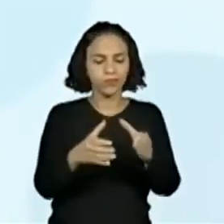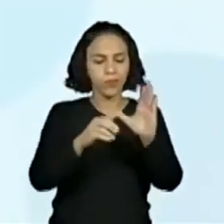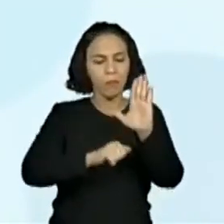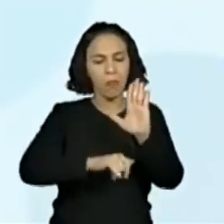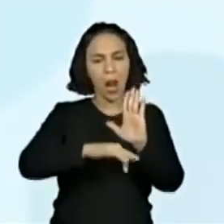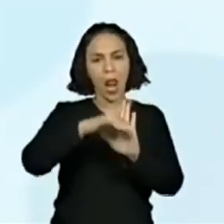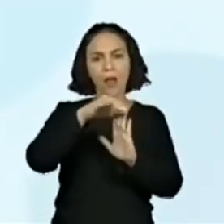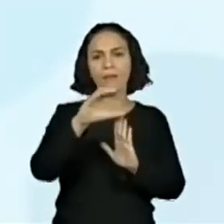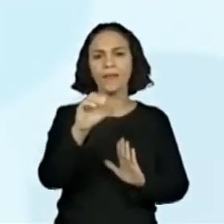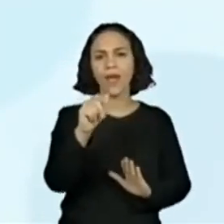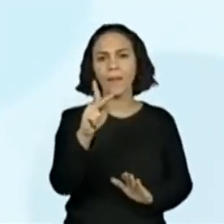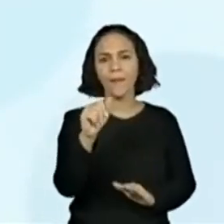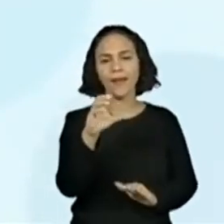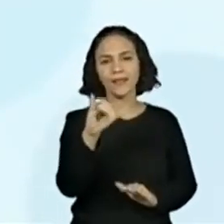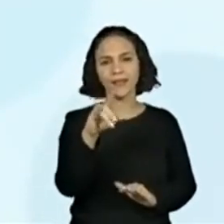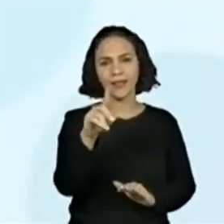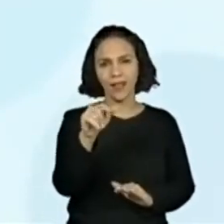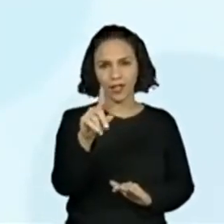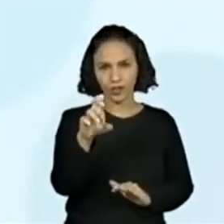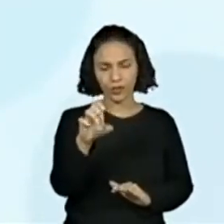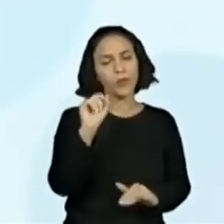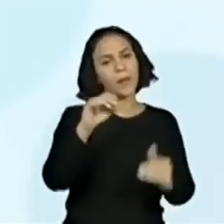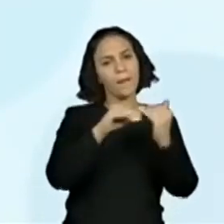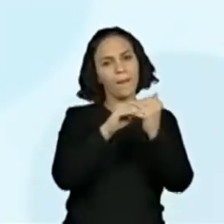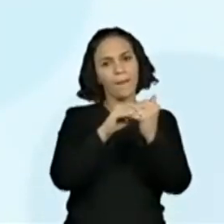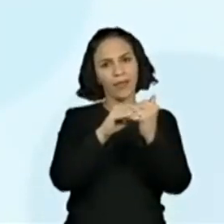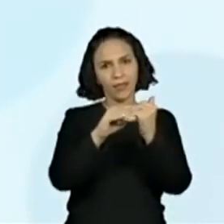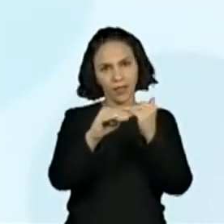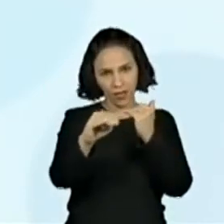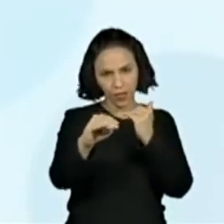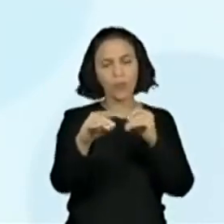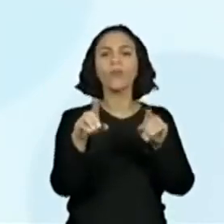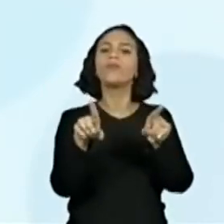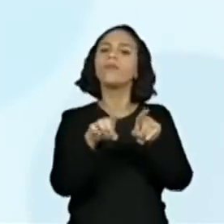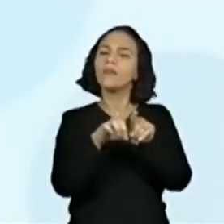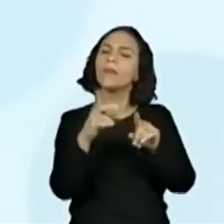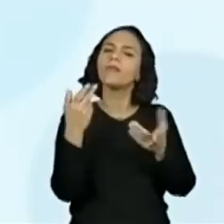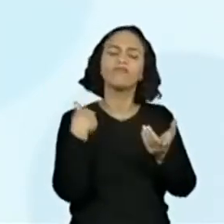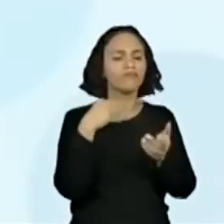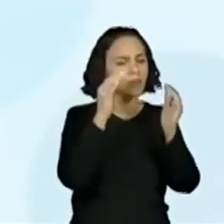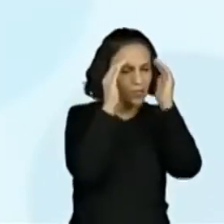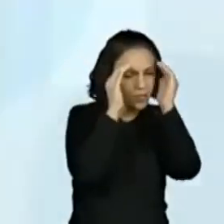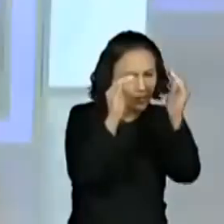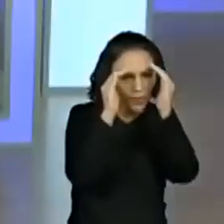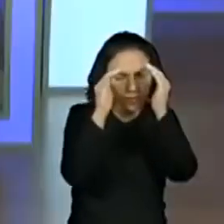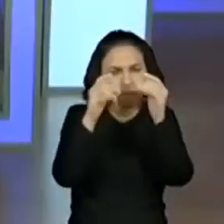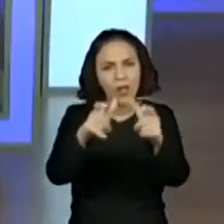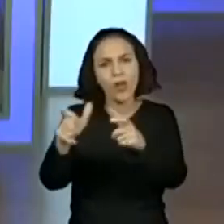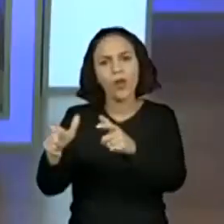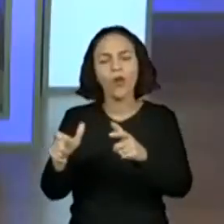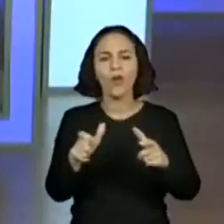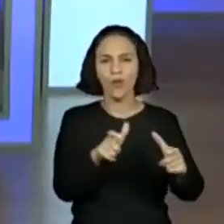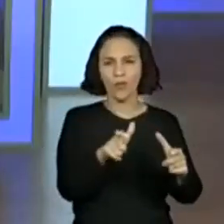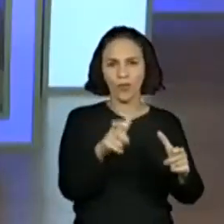mais usuais, valorizando e respeitando a cultura local.